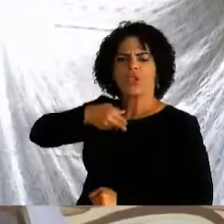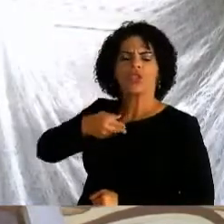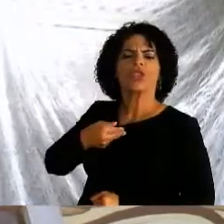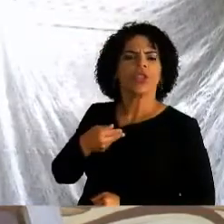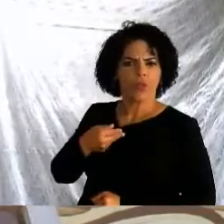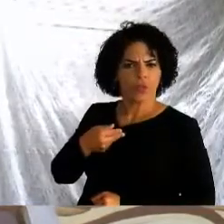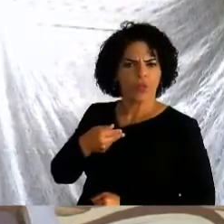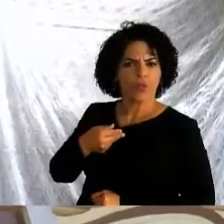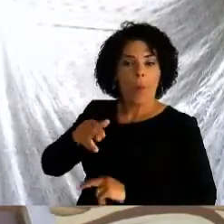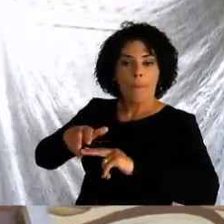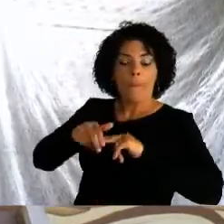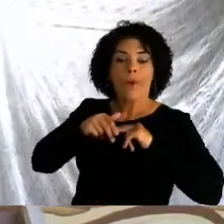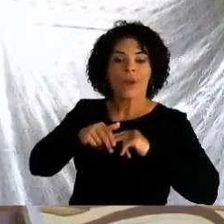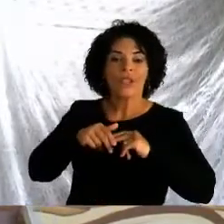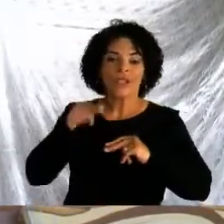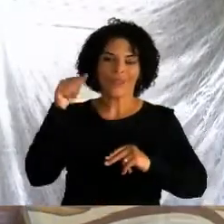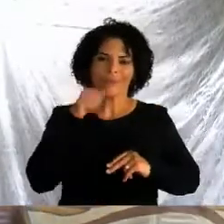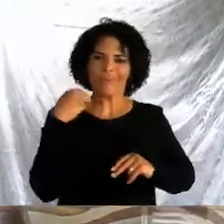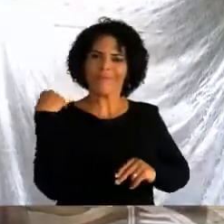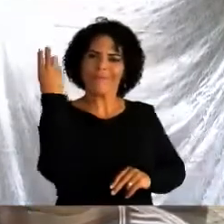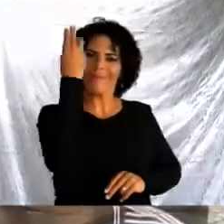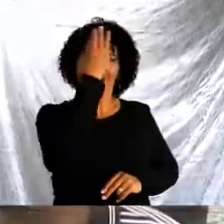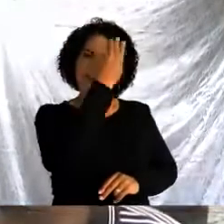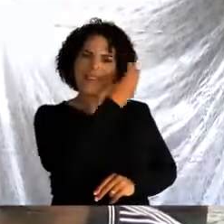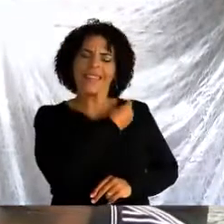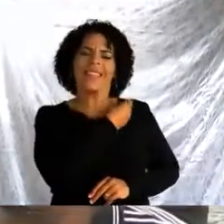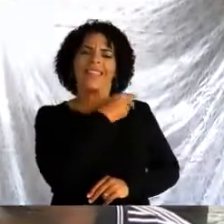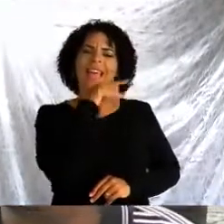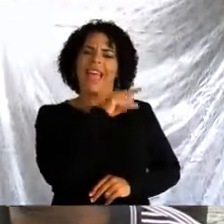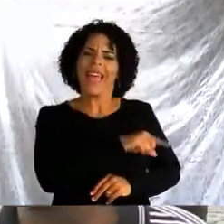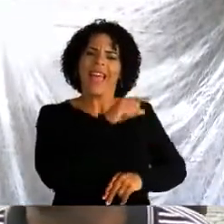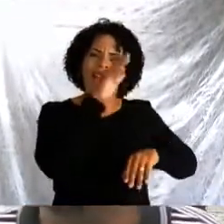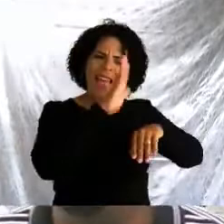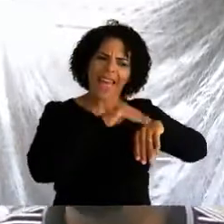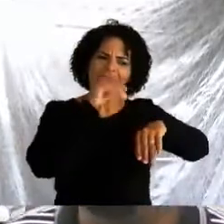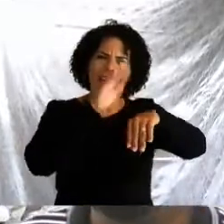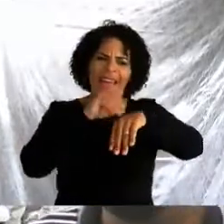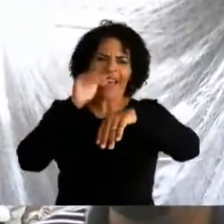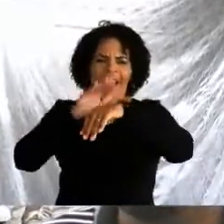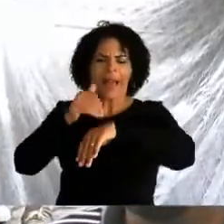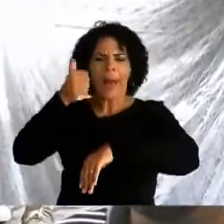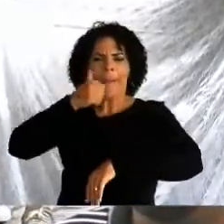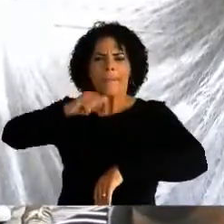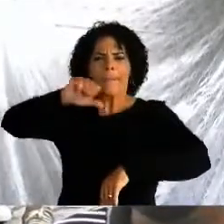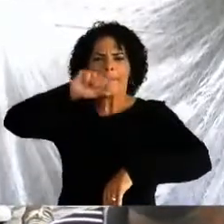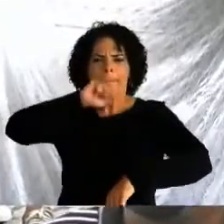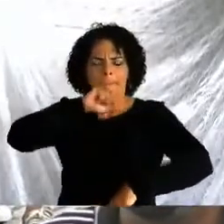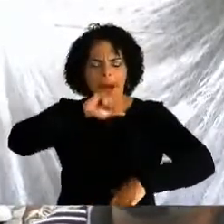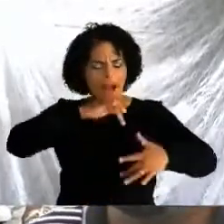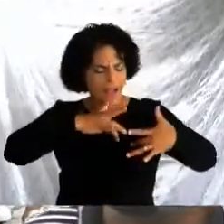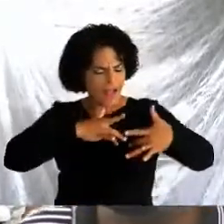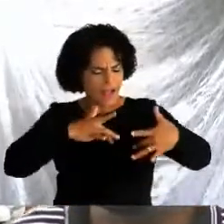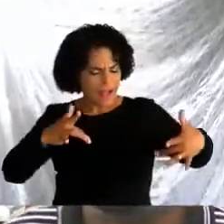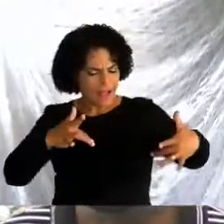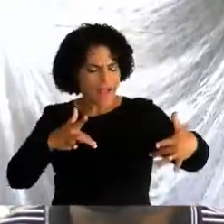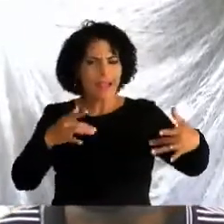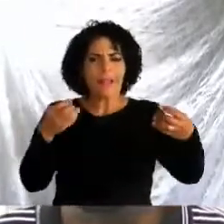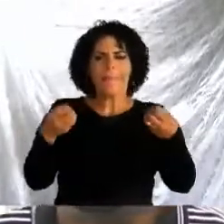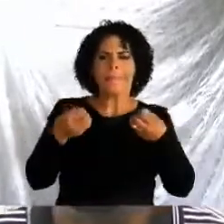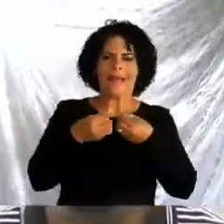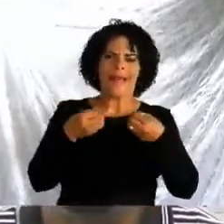Por isso, ela é invocada como Mãe compassiva intercessora, tão